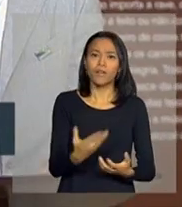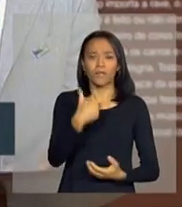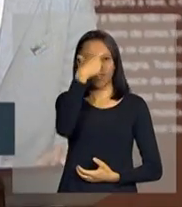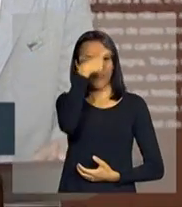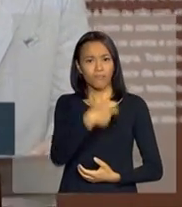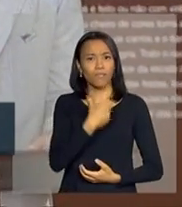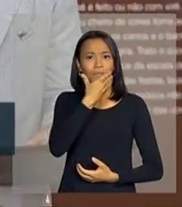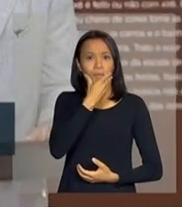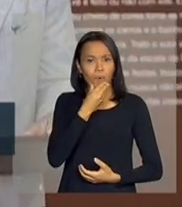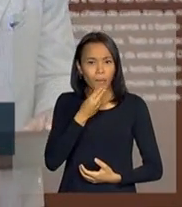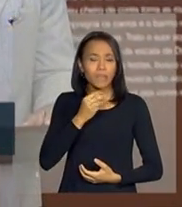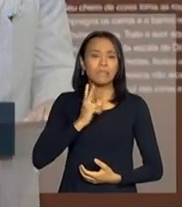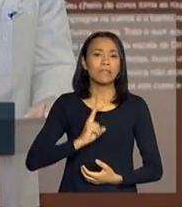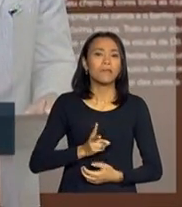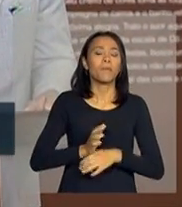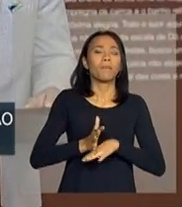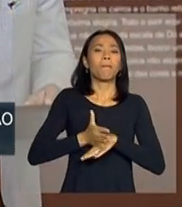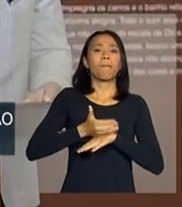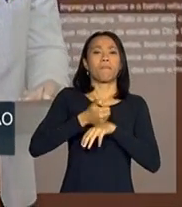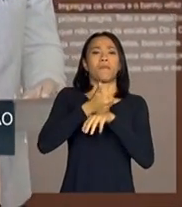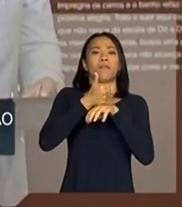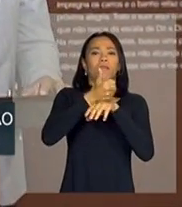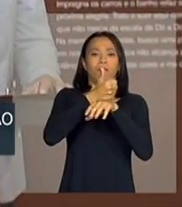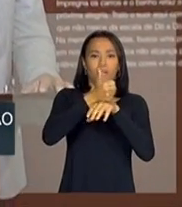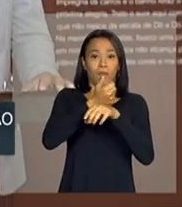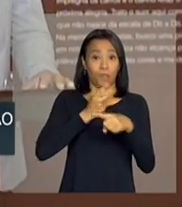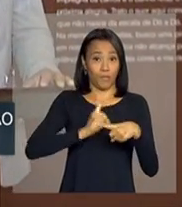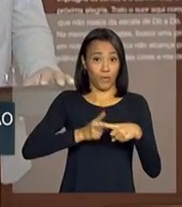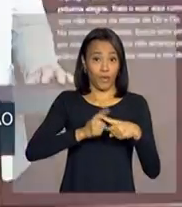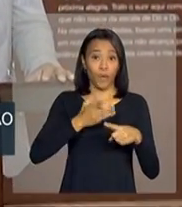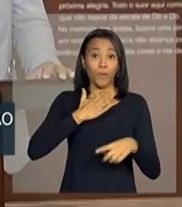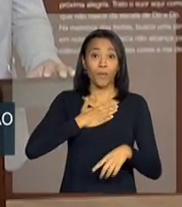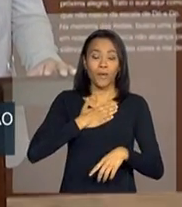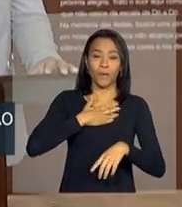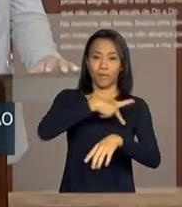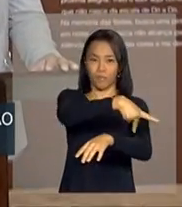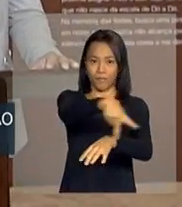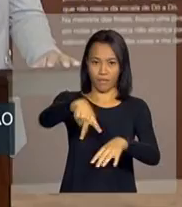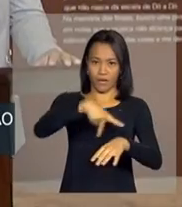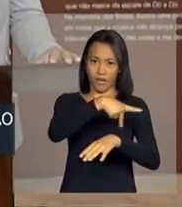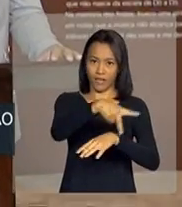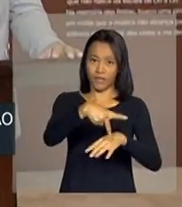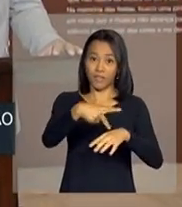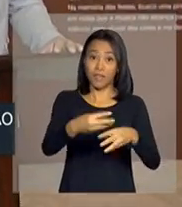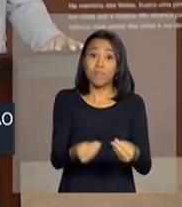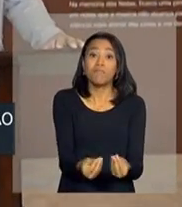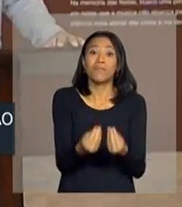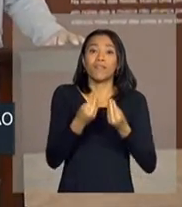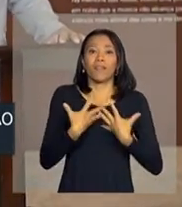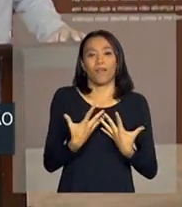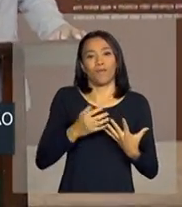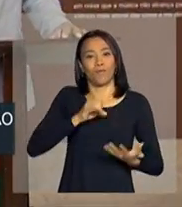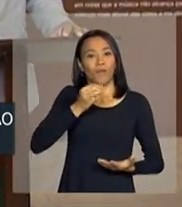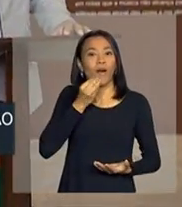melhorado, porque o meu país me ofereceu oportunidades.